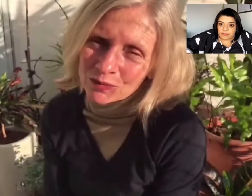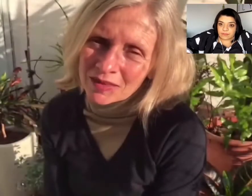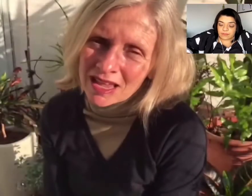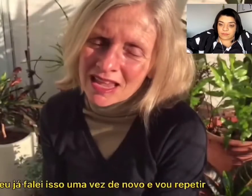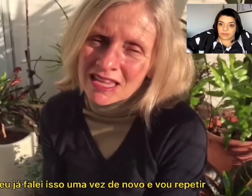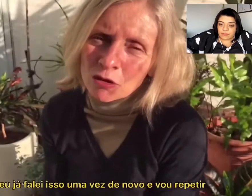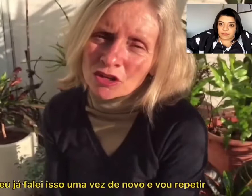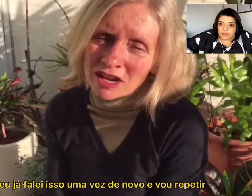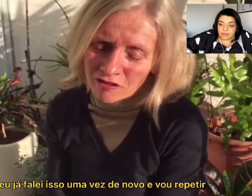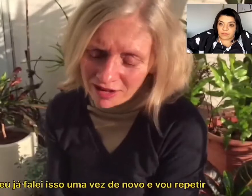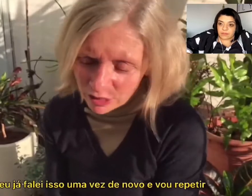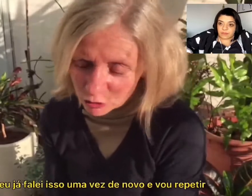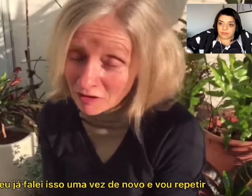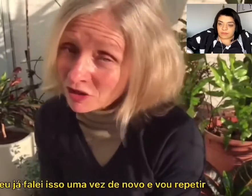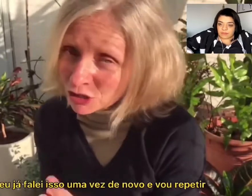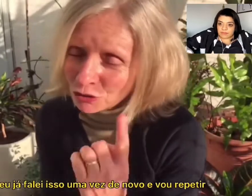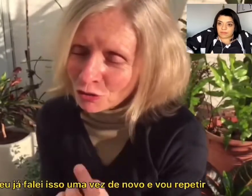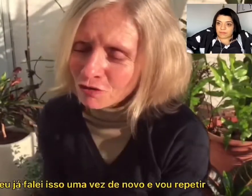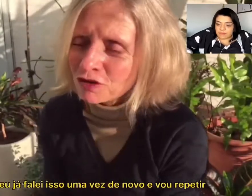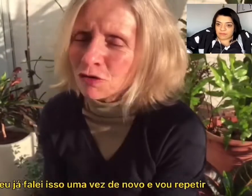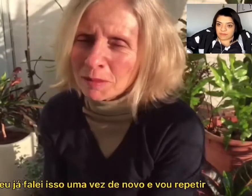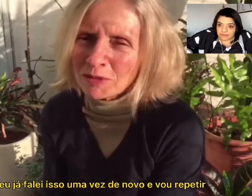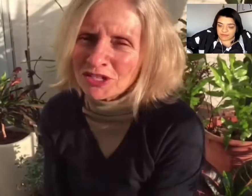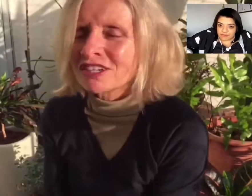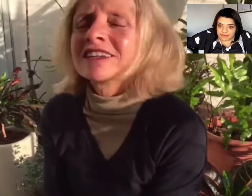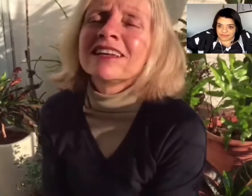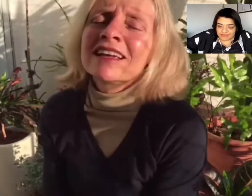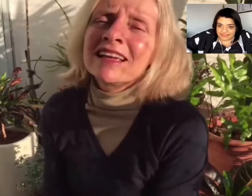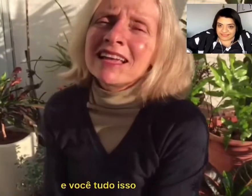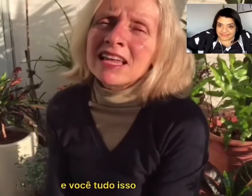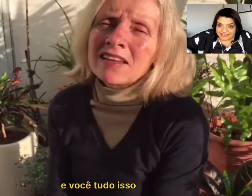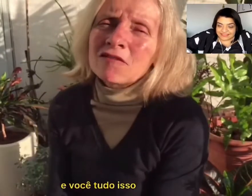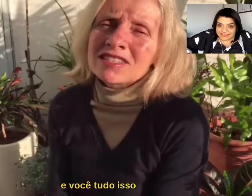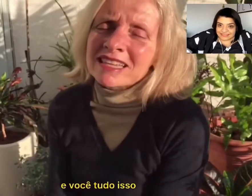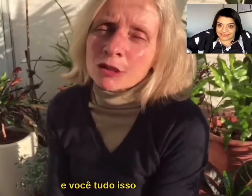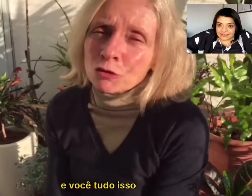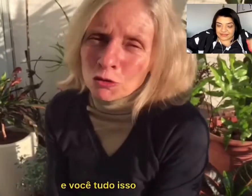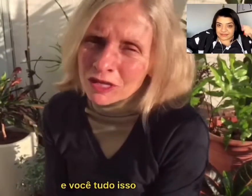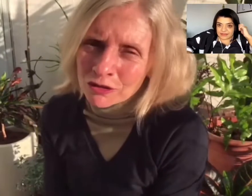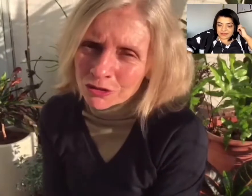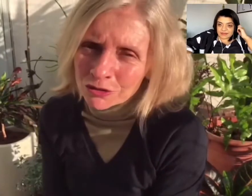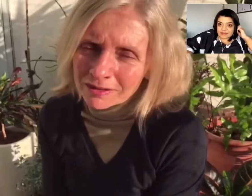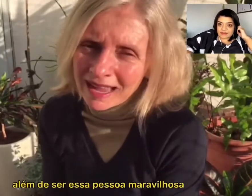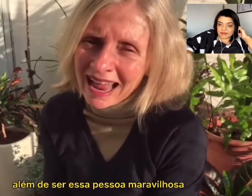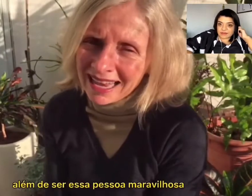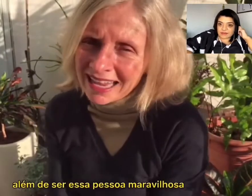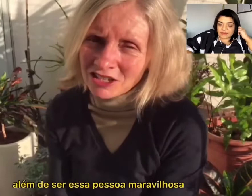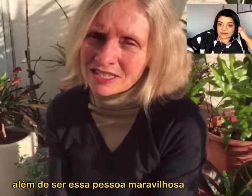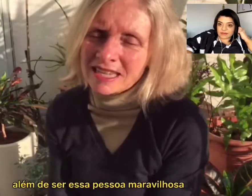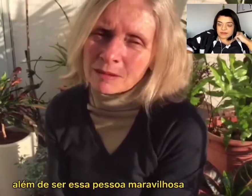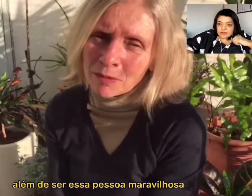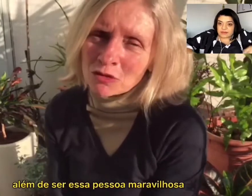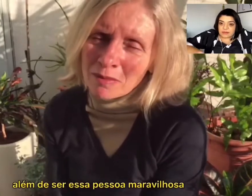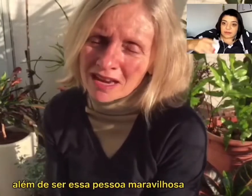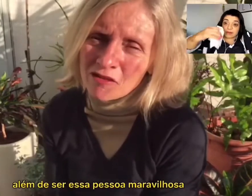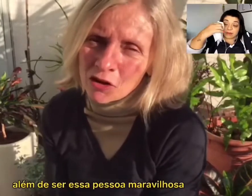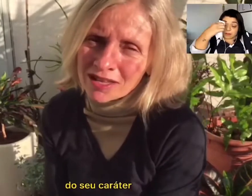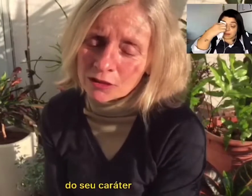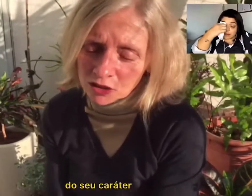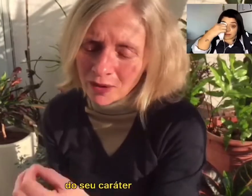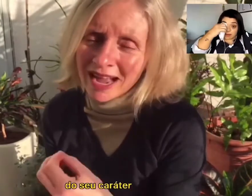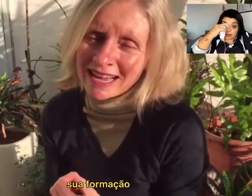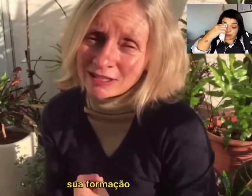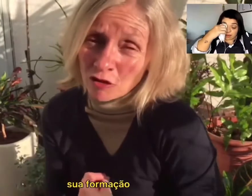talento. E eu já falei isso uma vez de novo e vou repetir. E você, tudo isso, além de ser essa pessoa